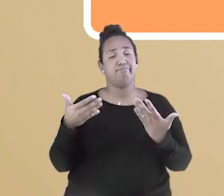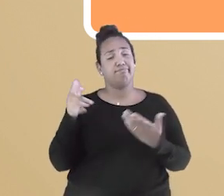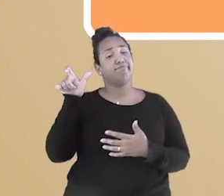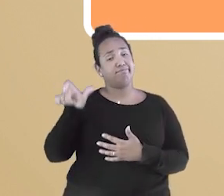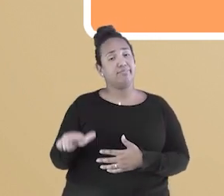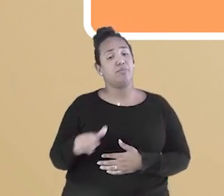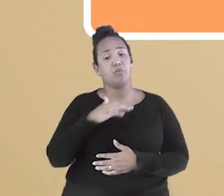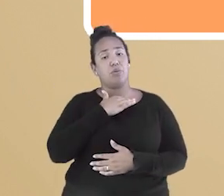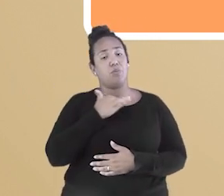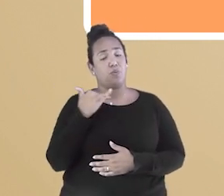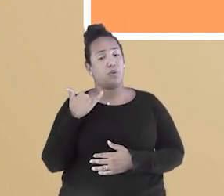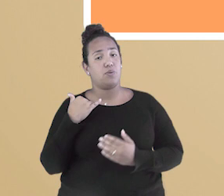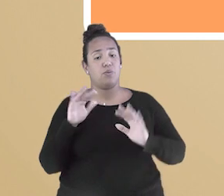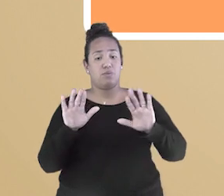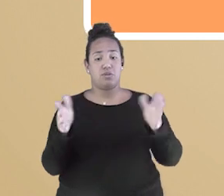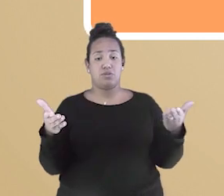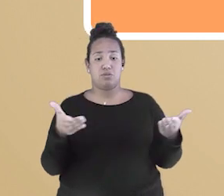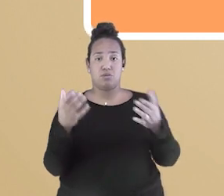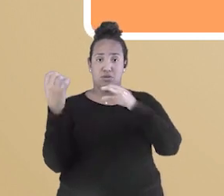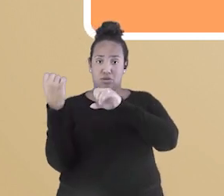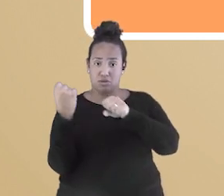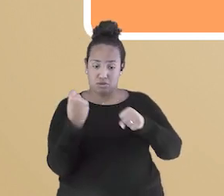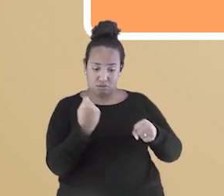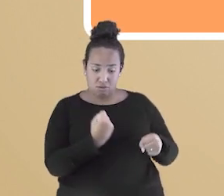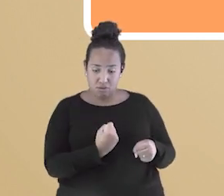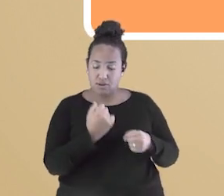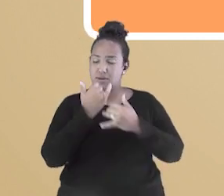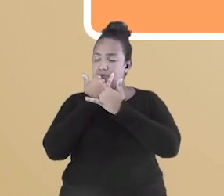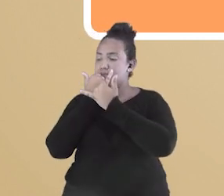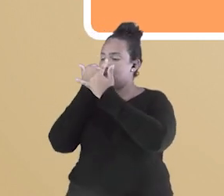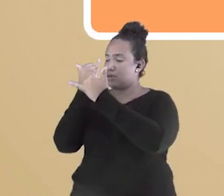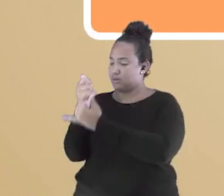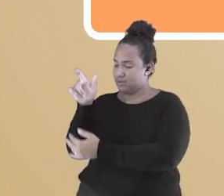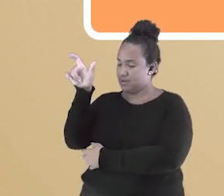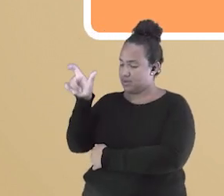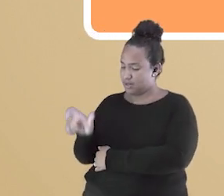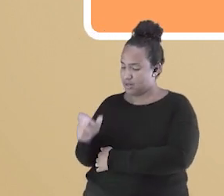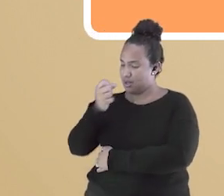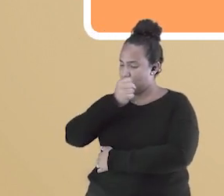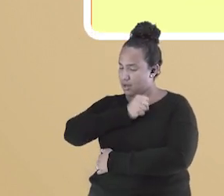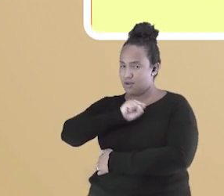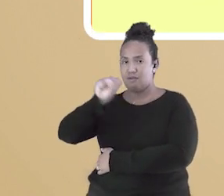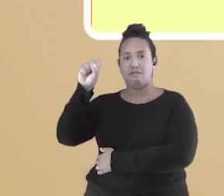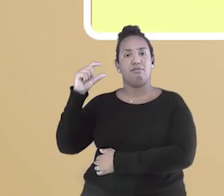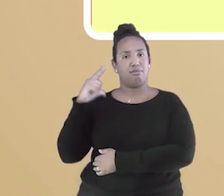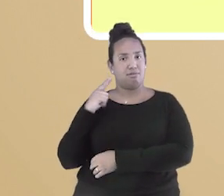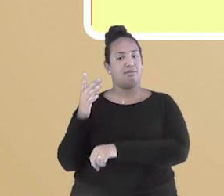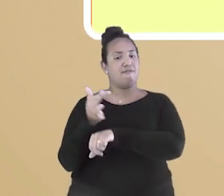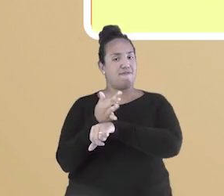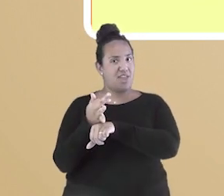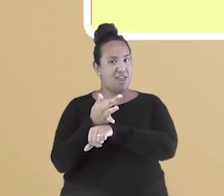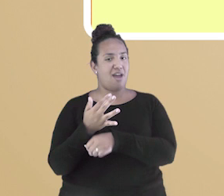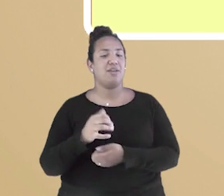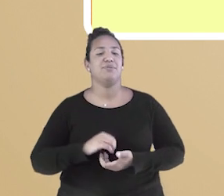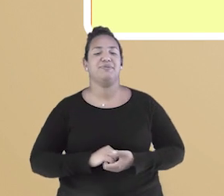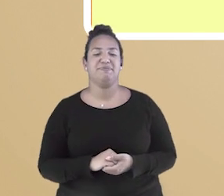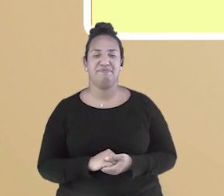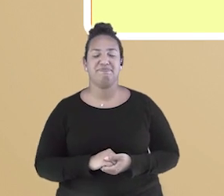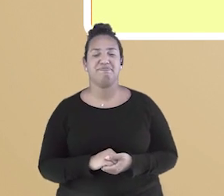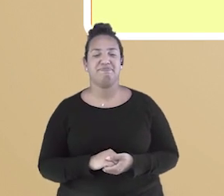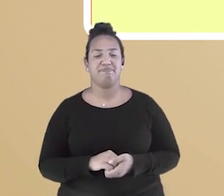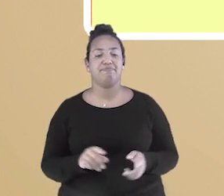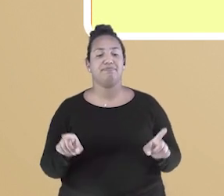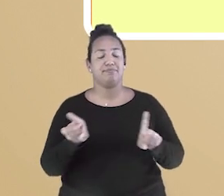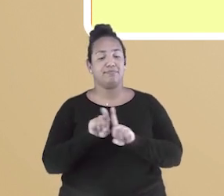na República, Tiradentes foi perdoado e considerado herói, com direito a feriado e tudo. Outro símbolo ou medida